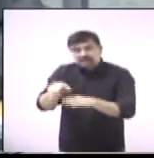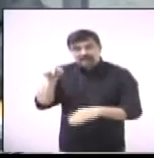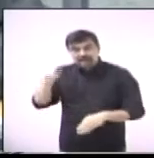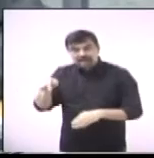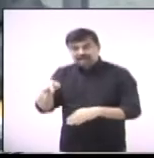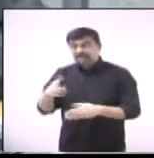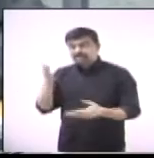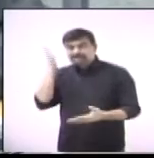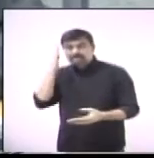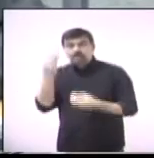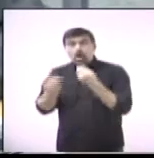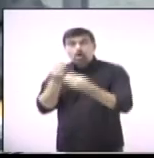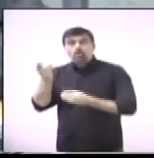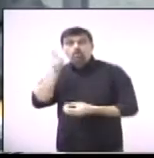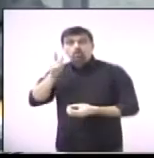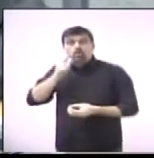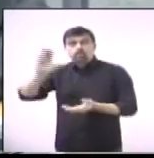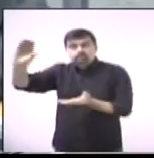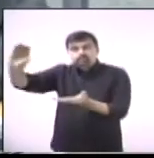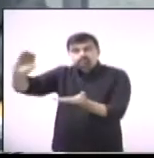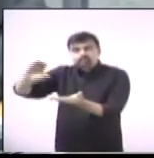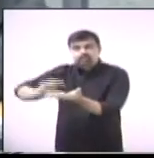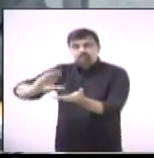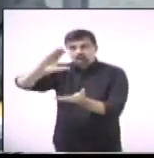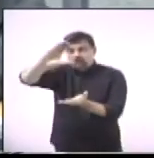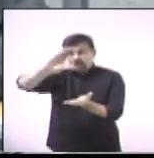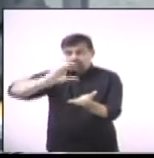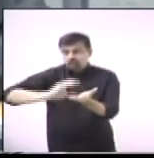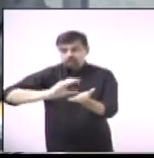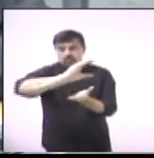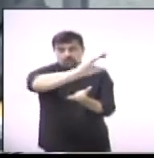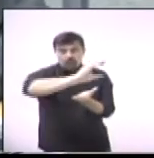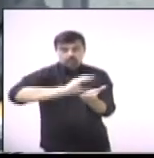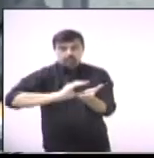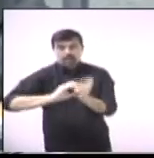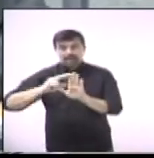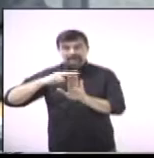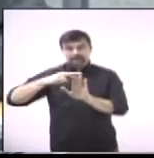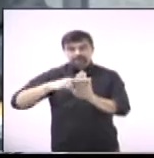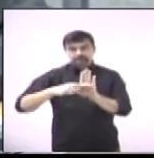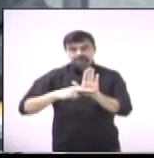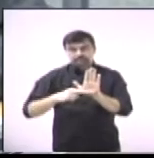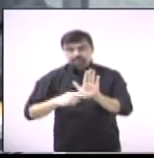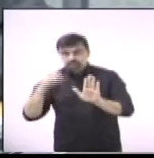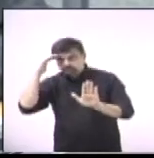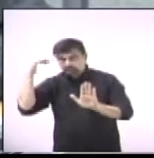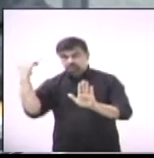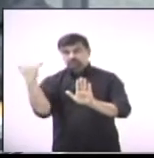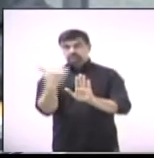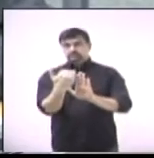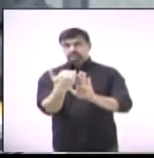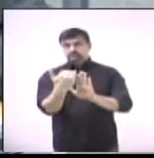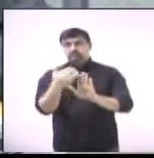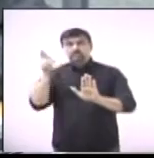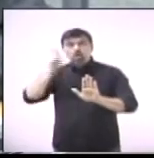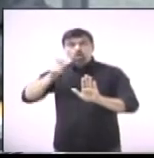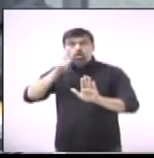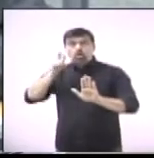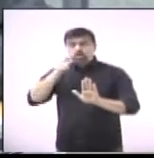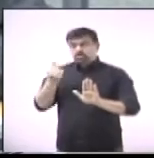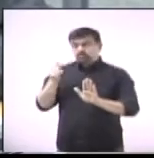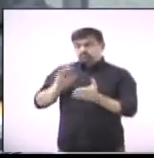subvenção e que possam estar se regularizando perante a legislação para serem